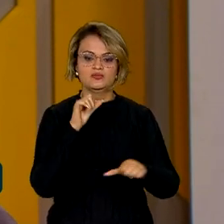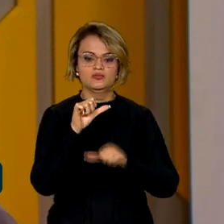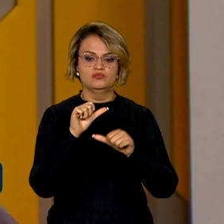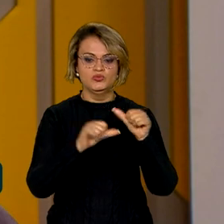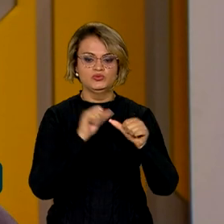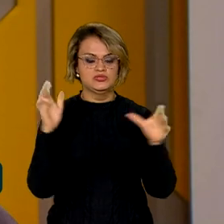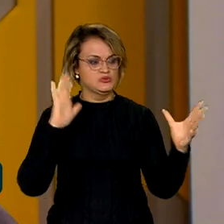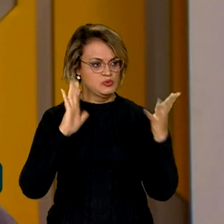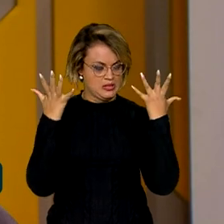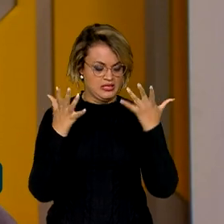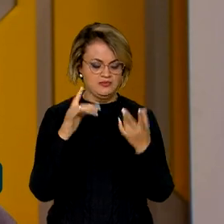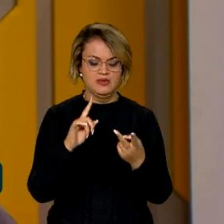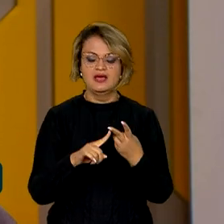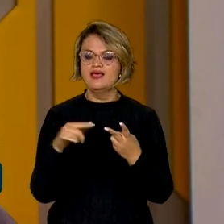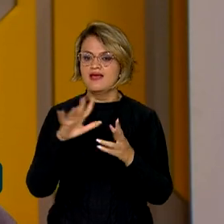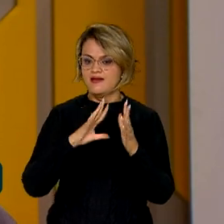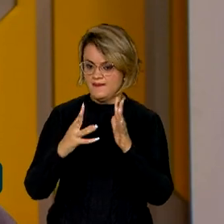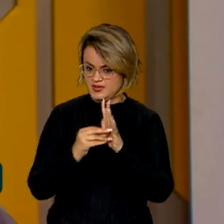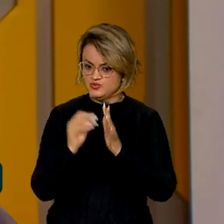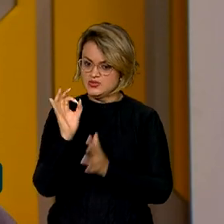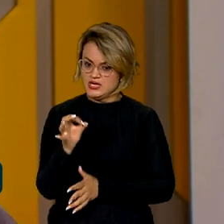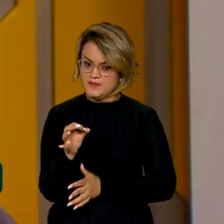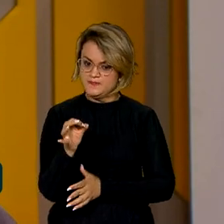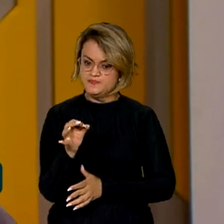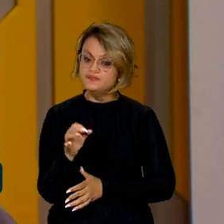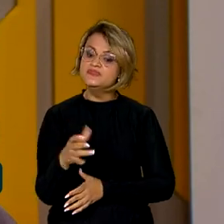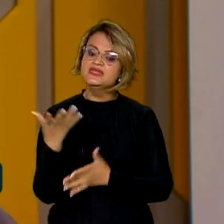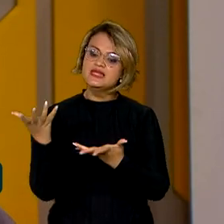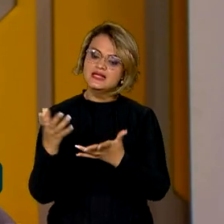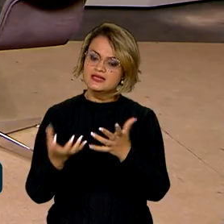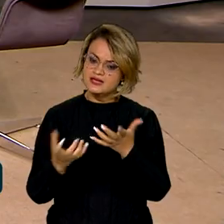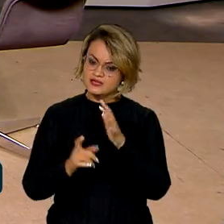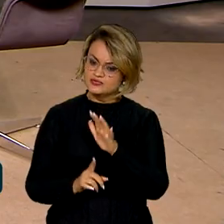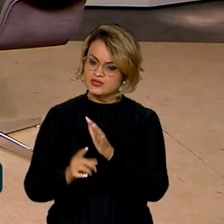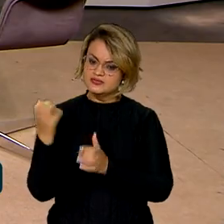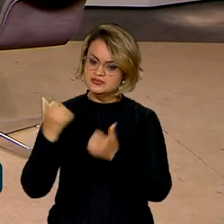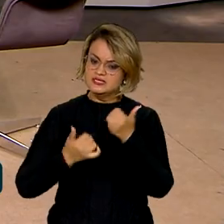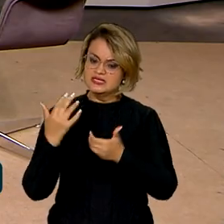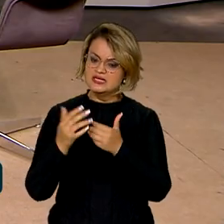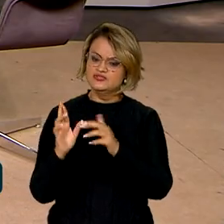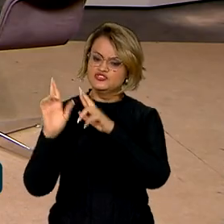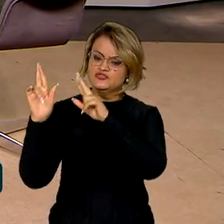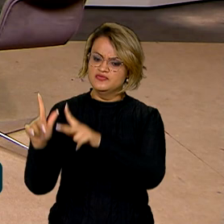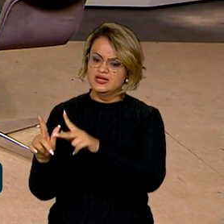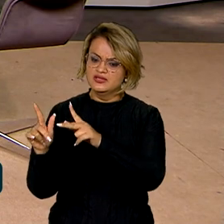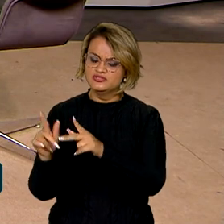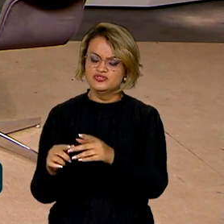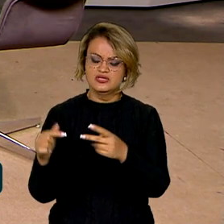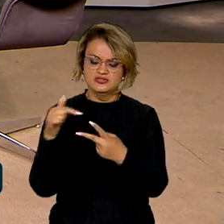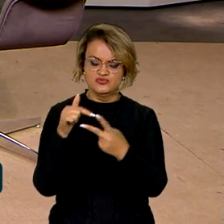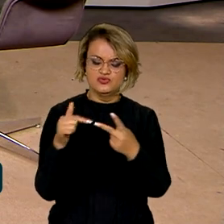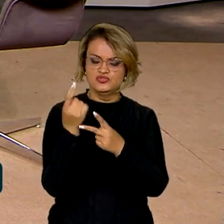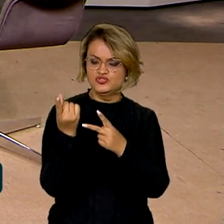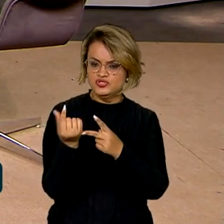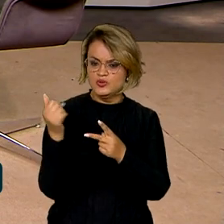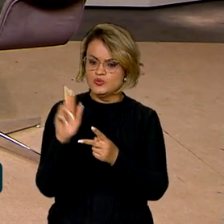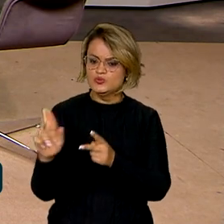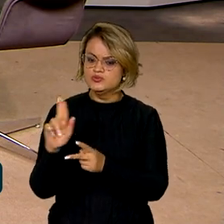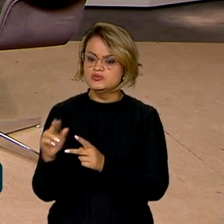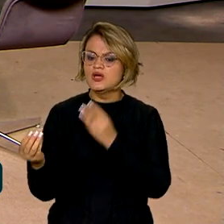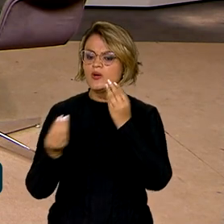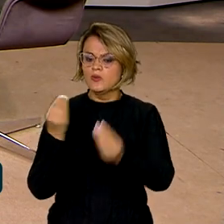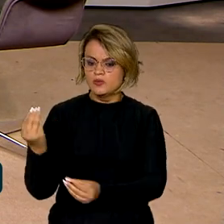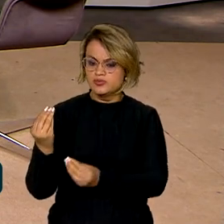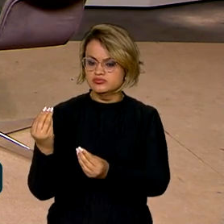Clima e o Fundo Amazônia. Eu gostaria que a senhora estabelecesse a diferença entre esses dois fundos e se possível